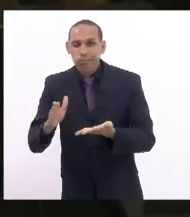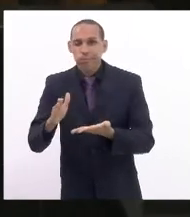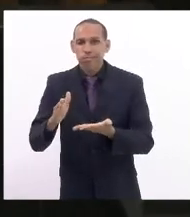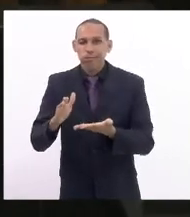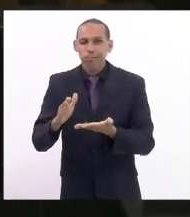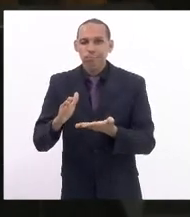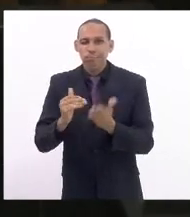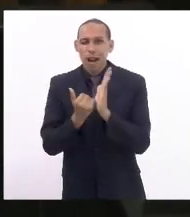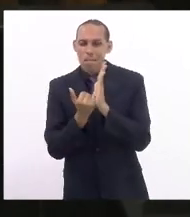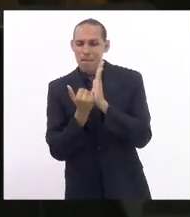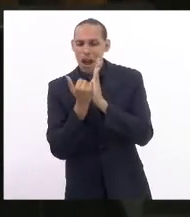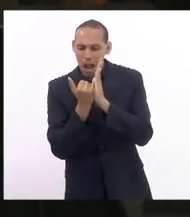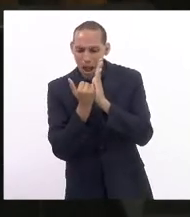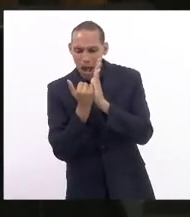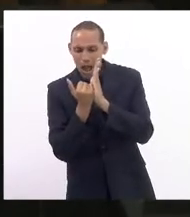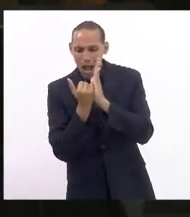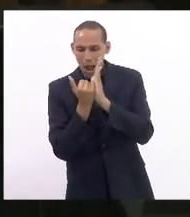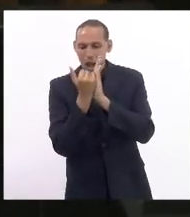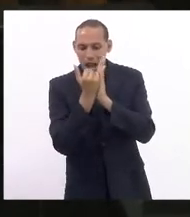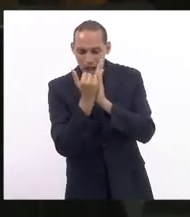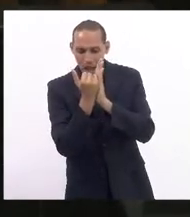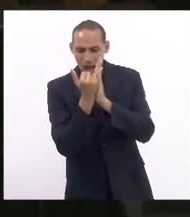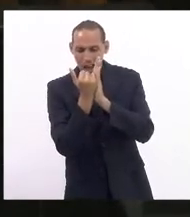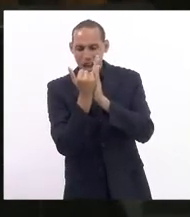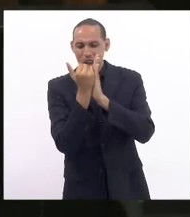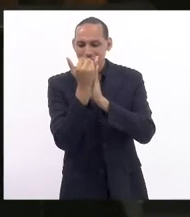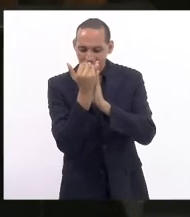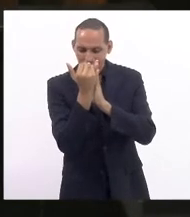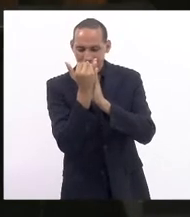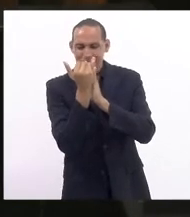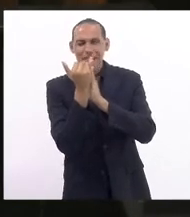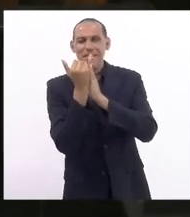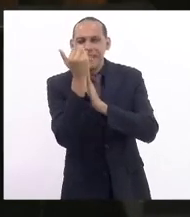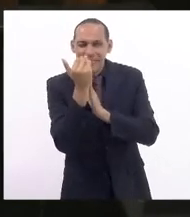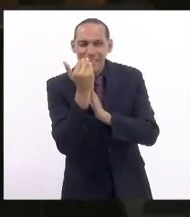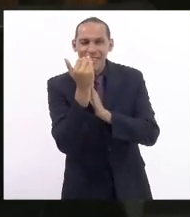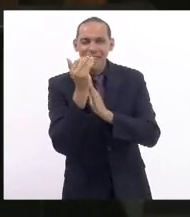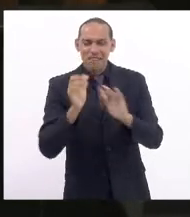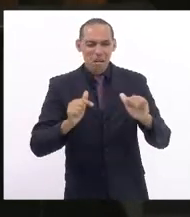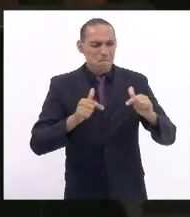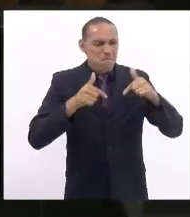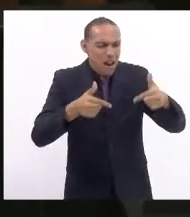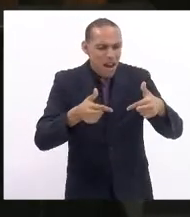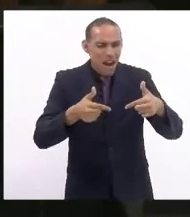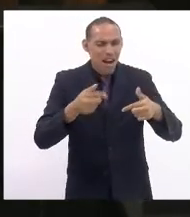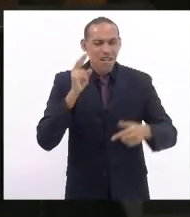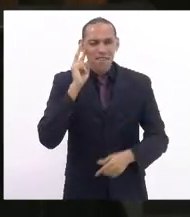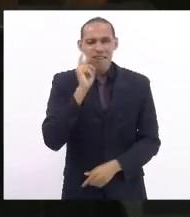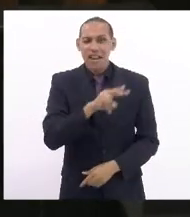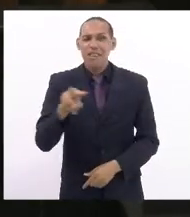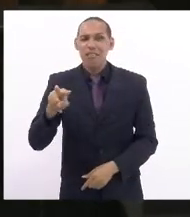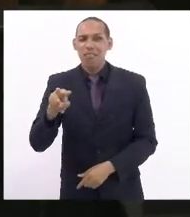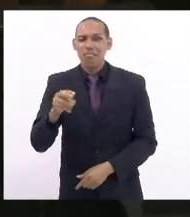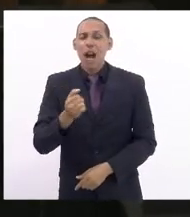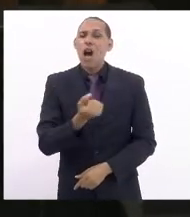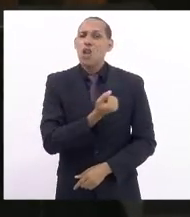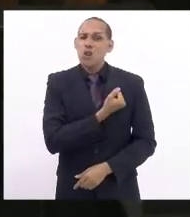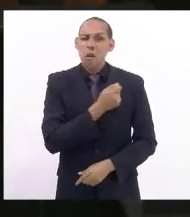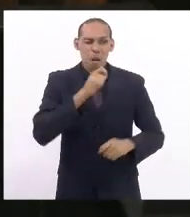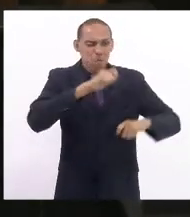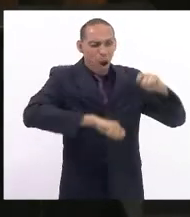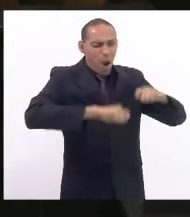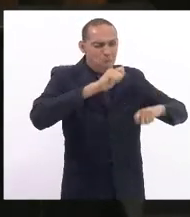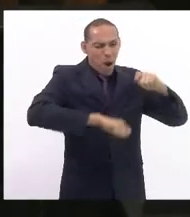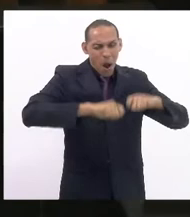vez mais atuantes. Infelizmente, os números de estupros